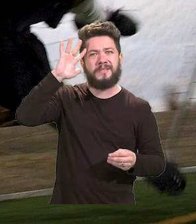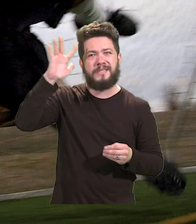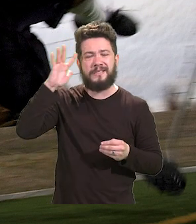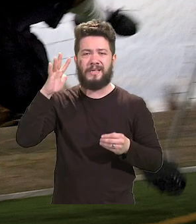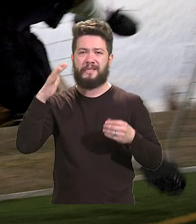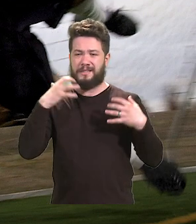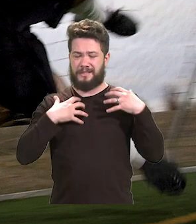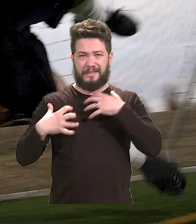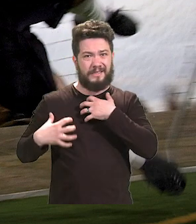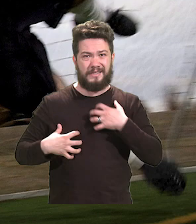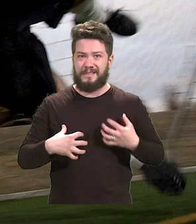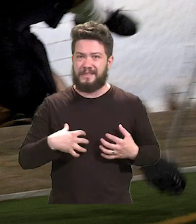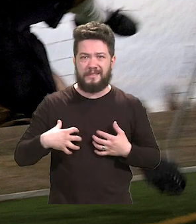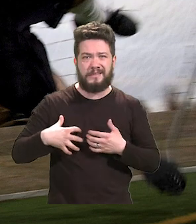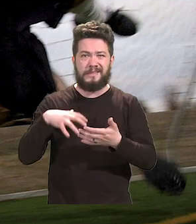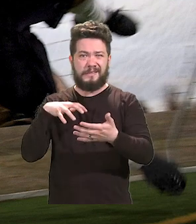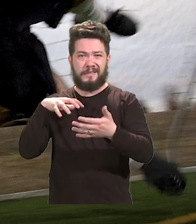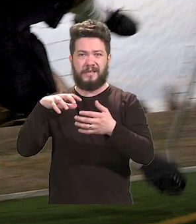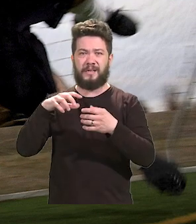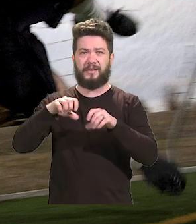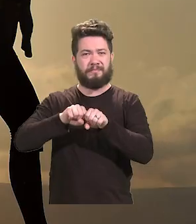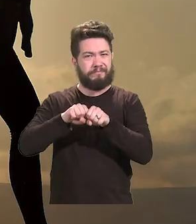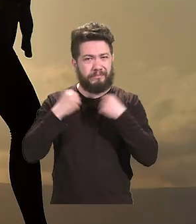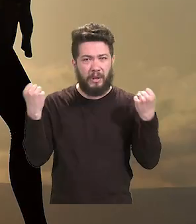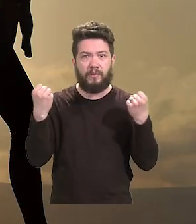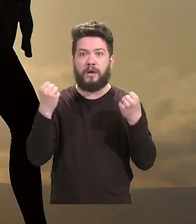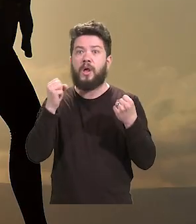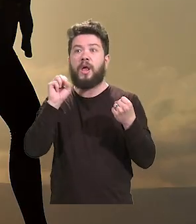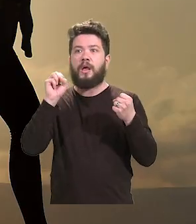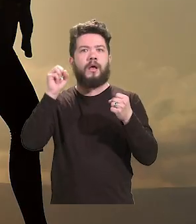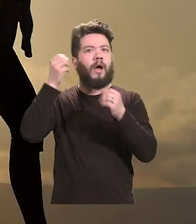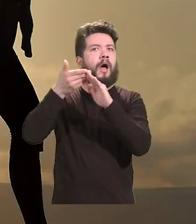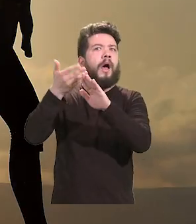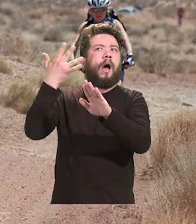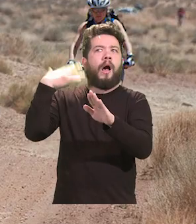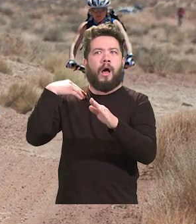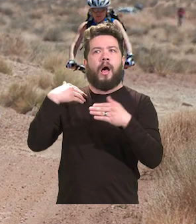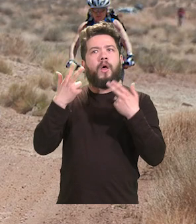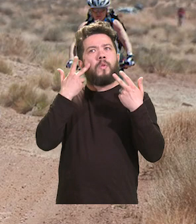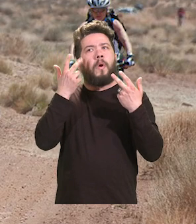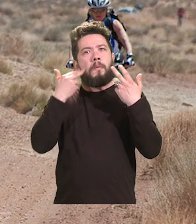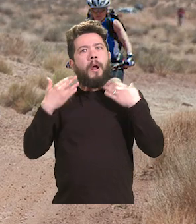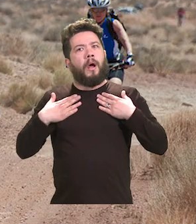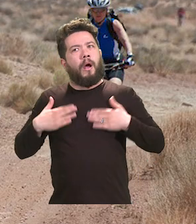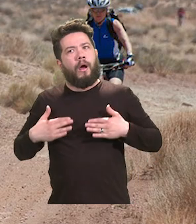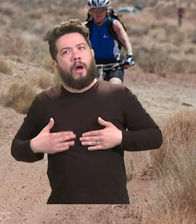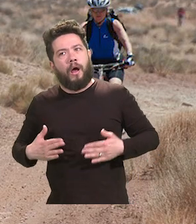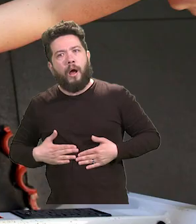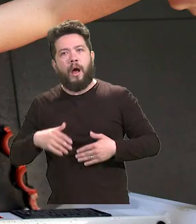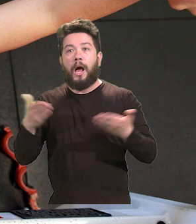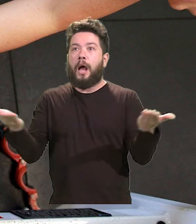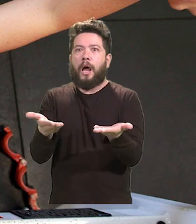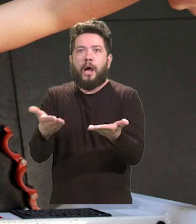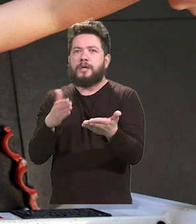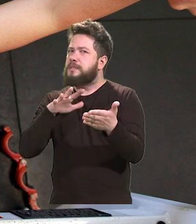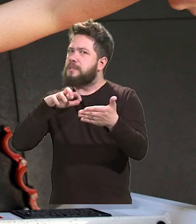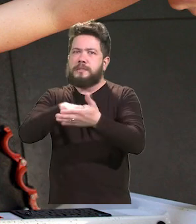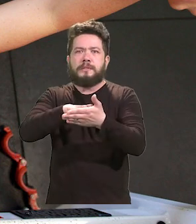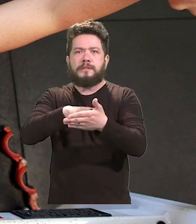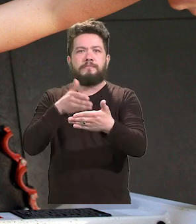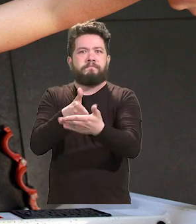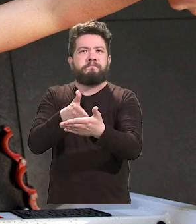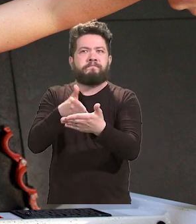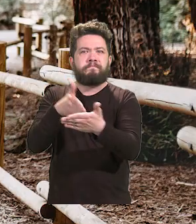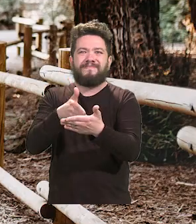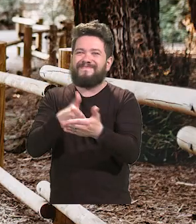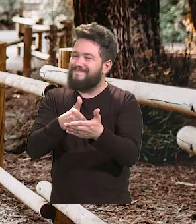fazia antes com total liberdade? andar, correr, andar de bicicleta, praticar atividades